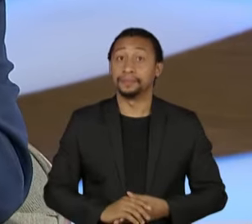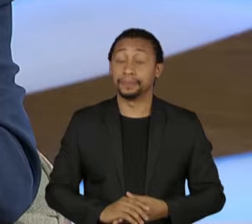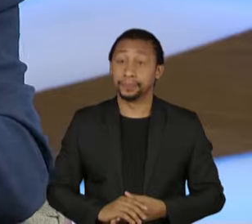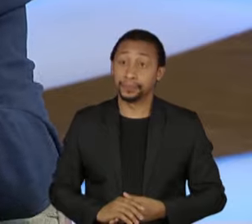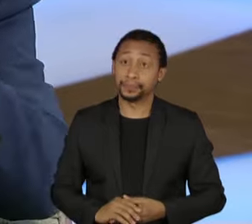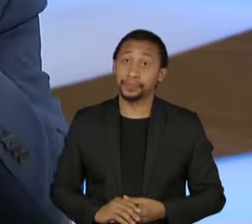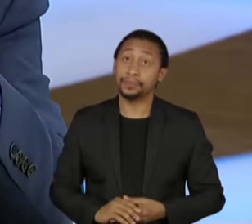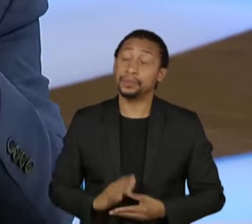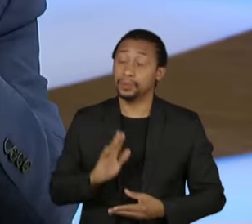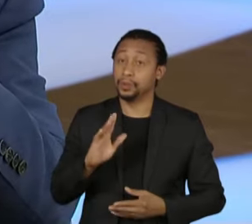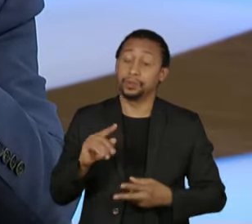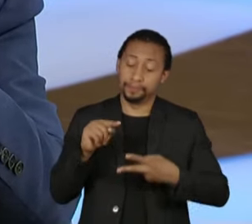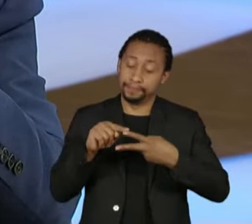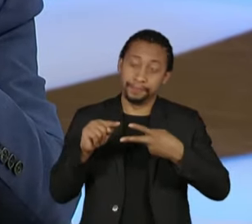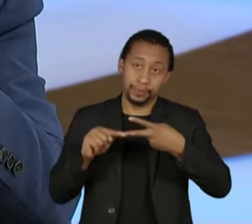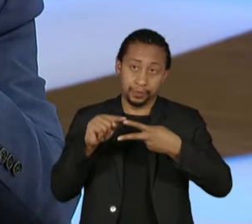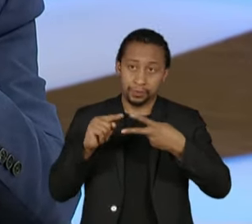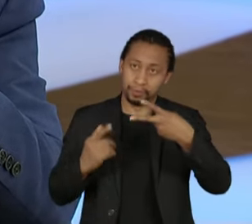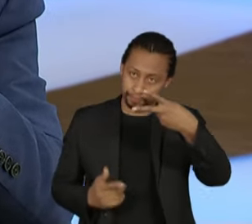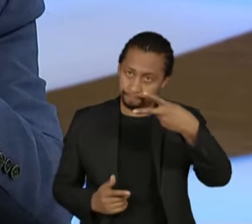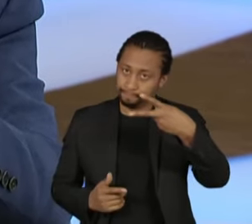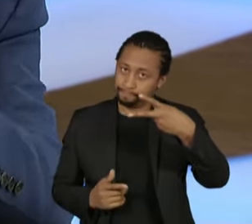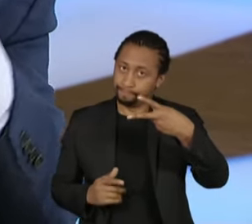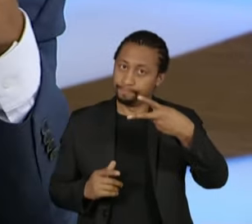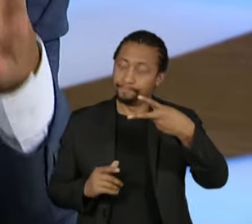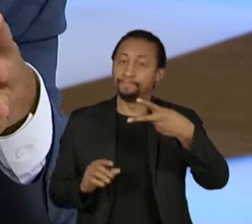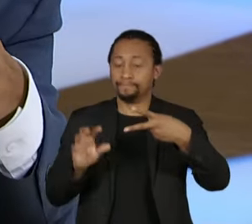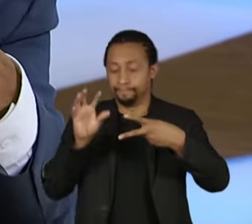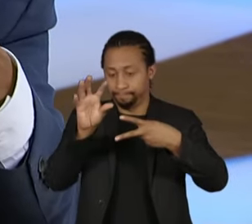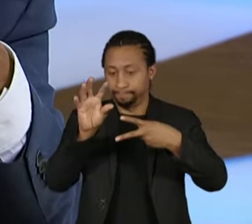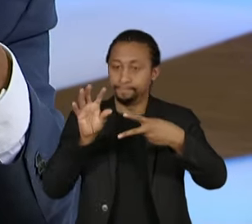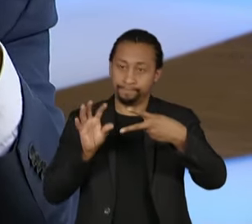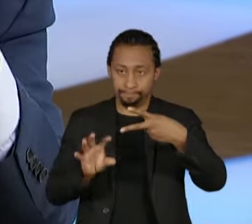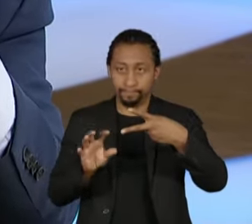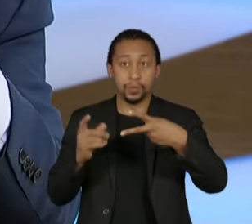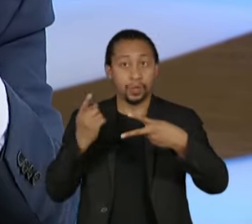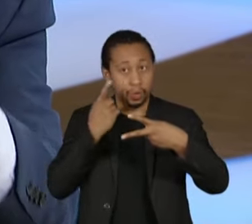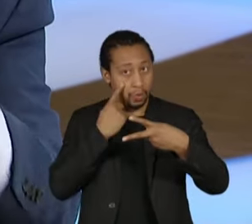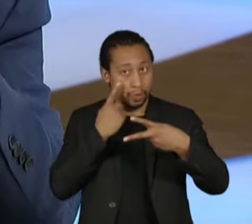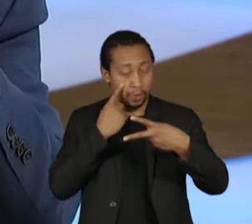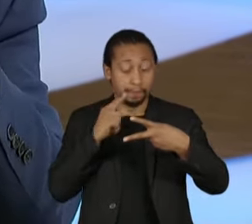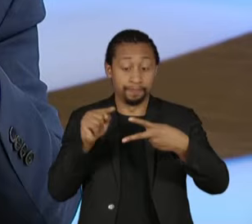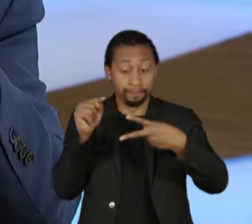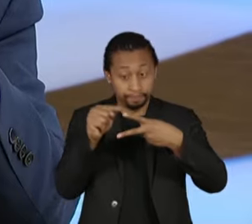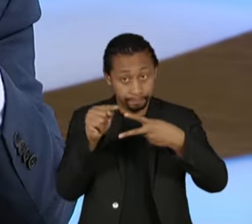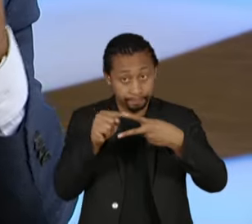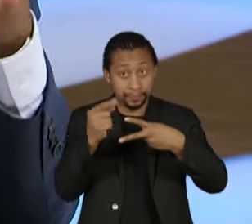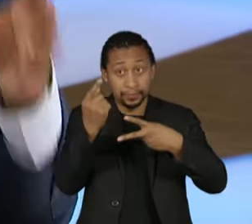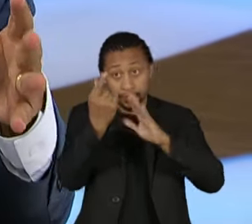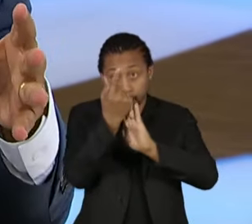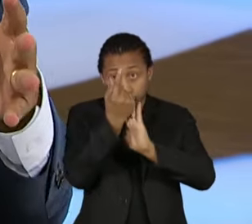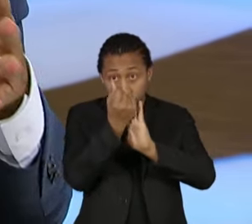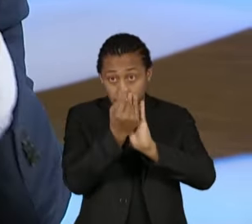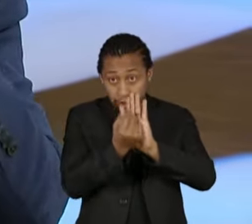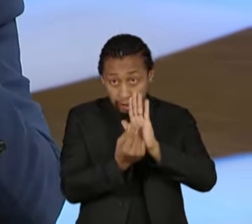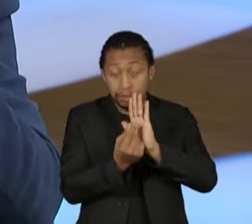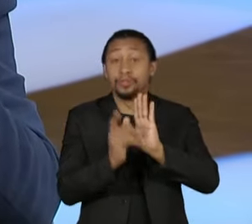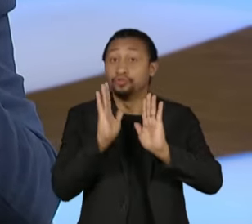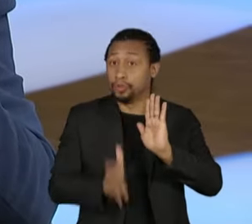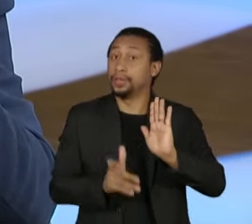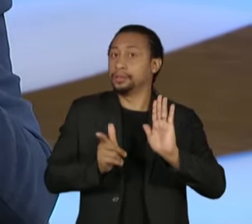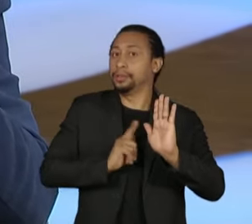coisas somadas, está certo? Na verdade, o que tem extra teto é o valor